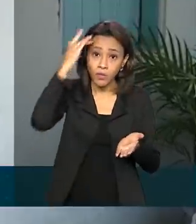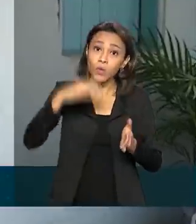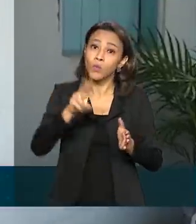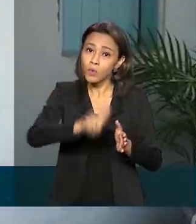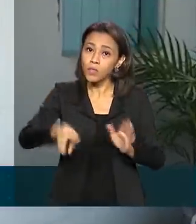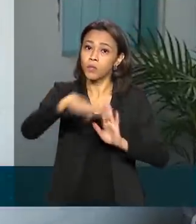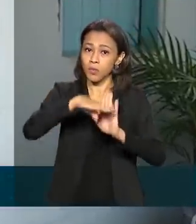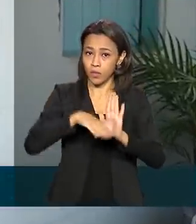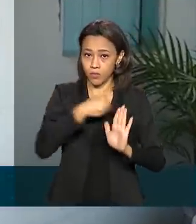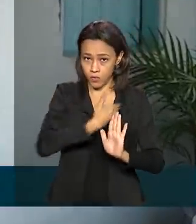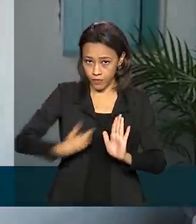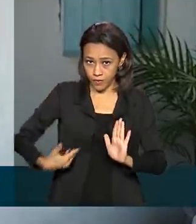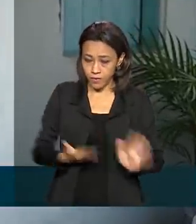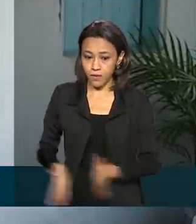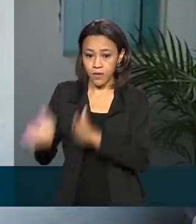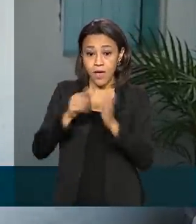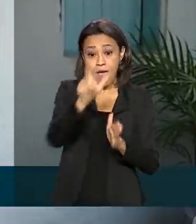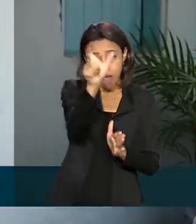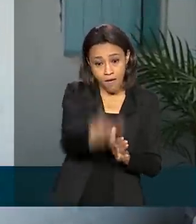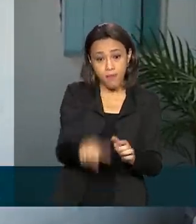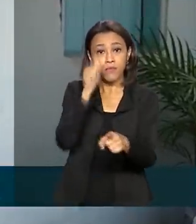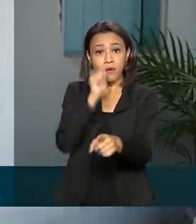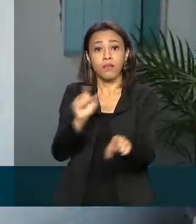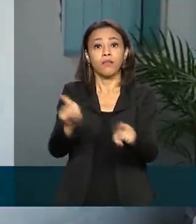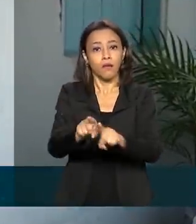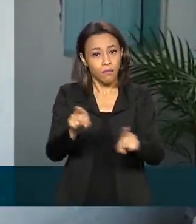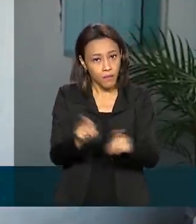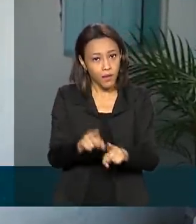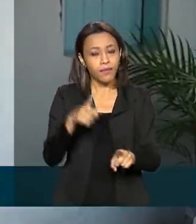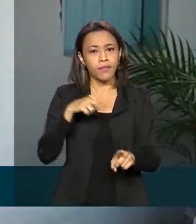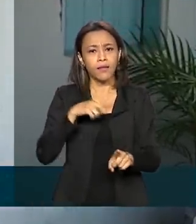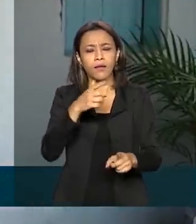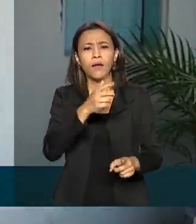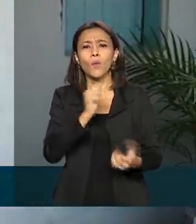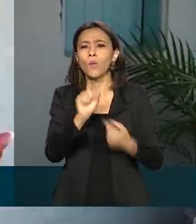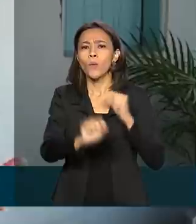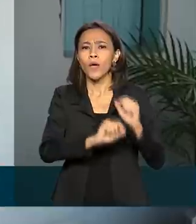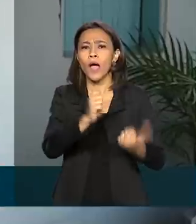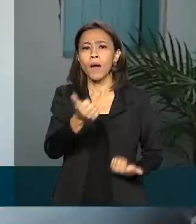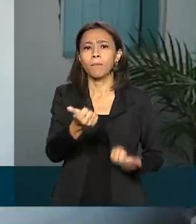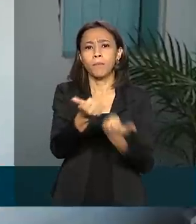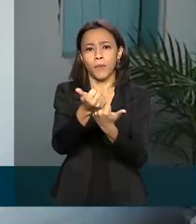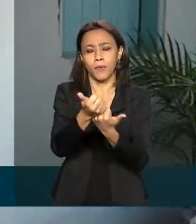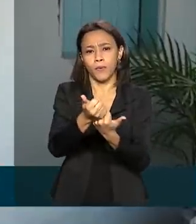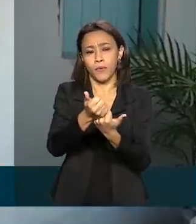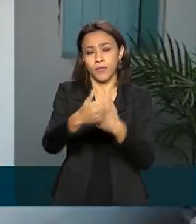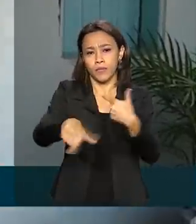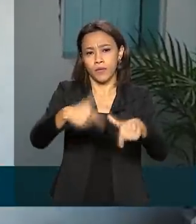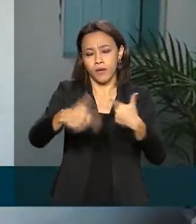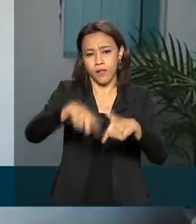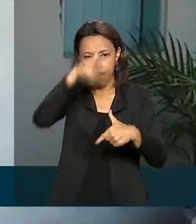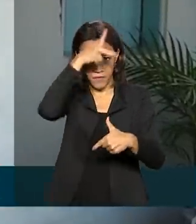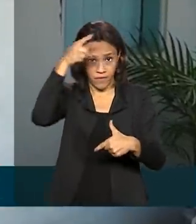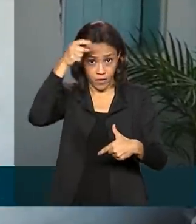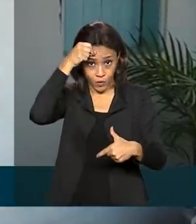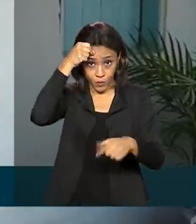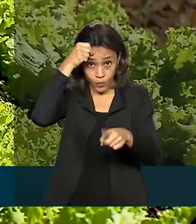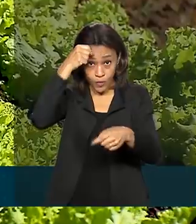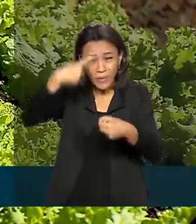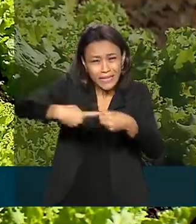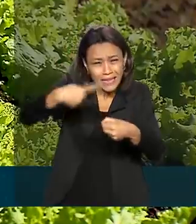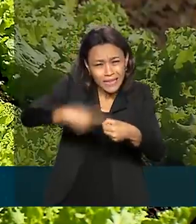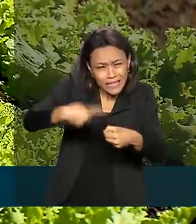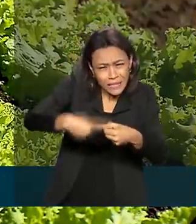Railda está na outra ponta. Ela integra a ação assistencial da Prefeitura de Parapiranga, no interior da